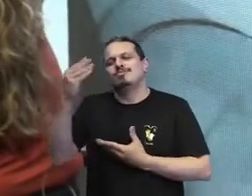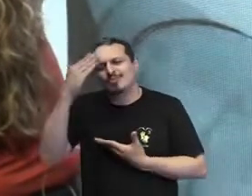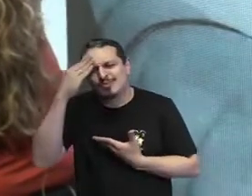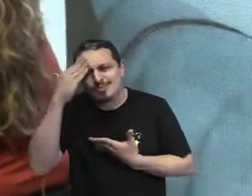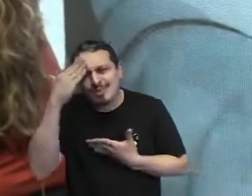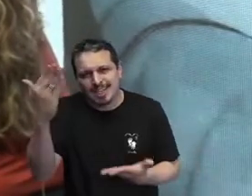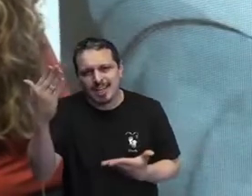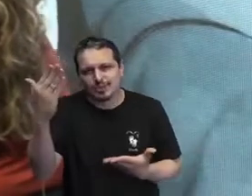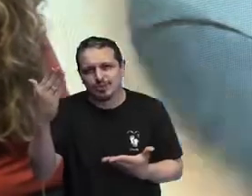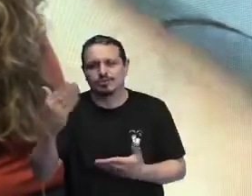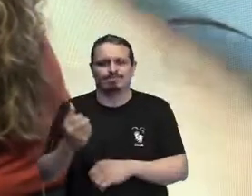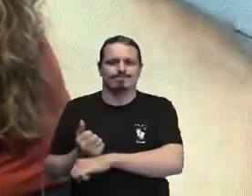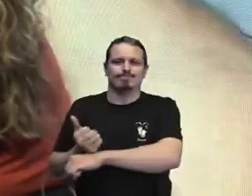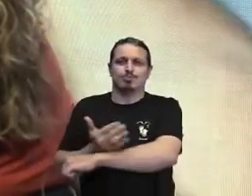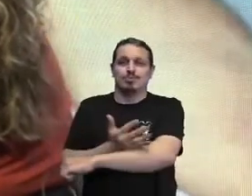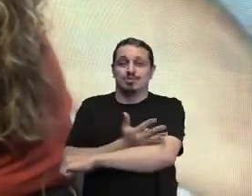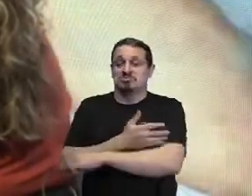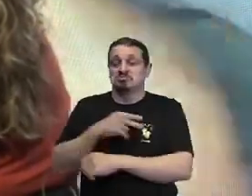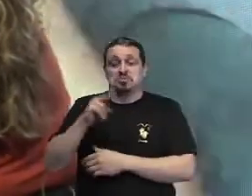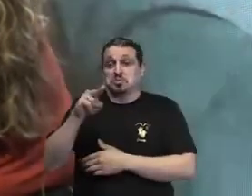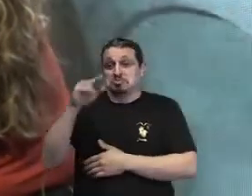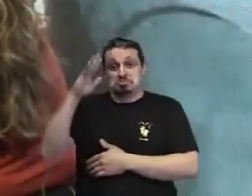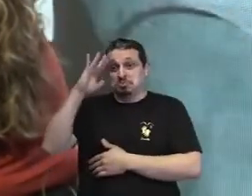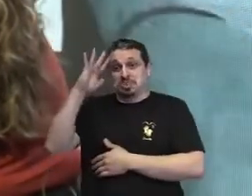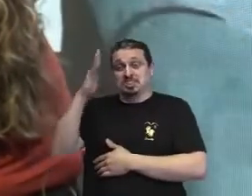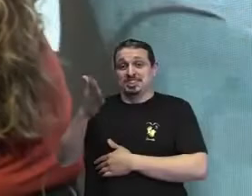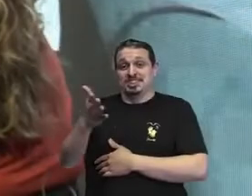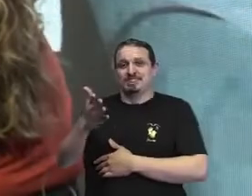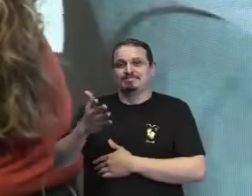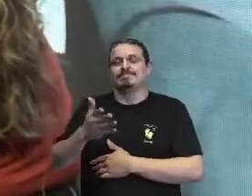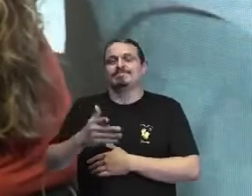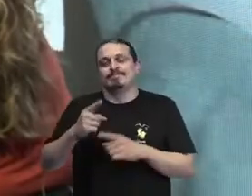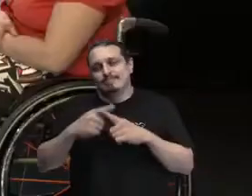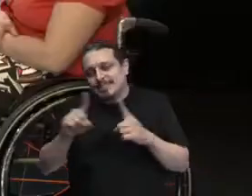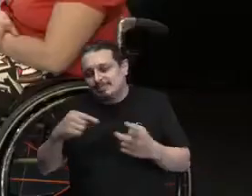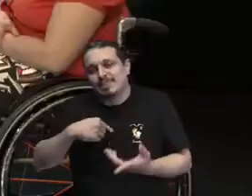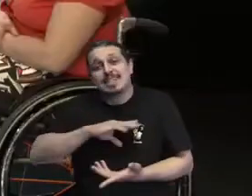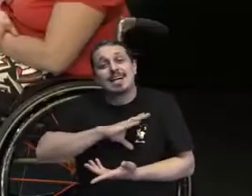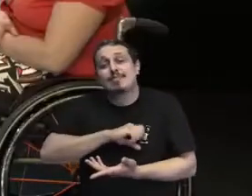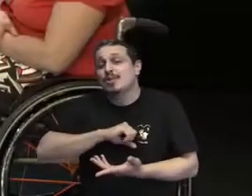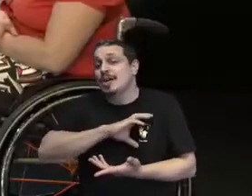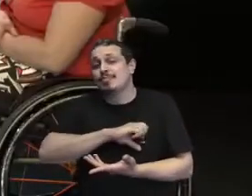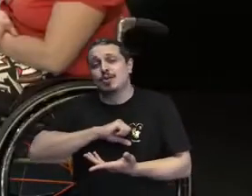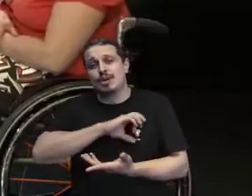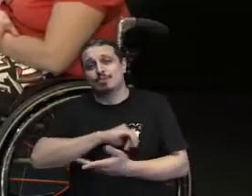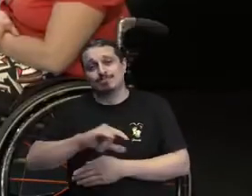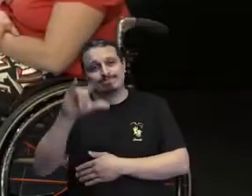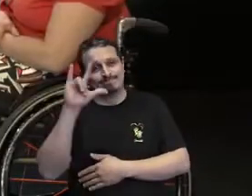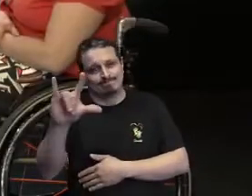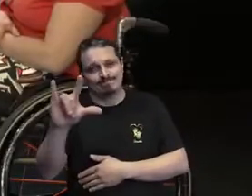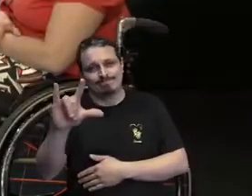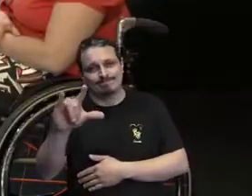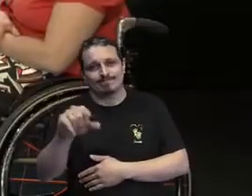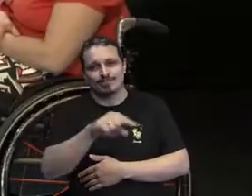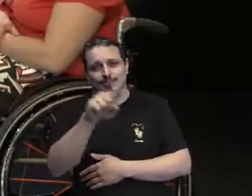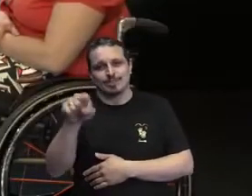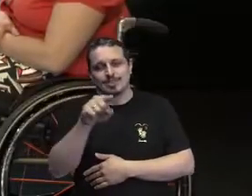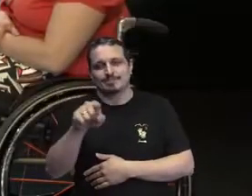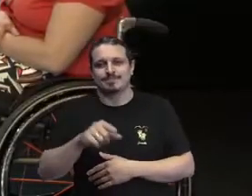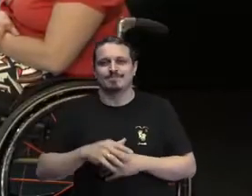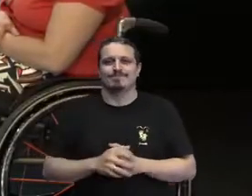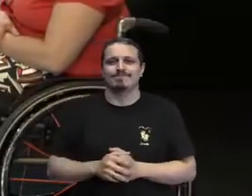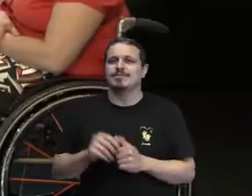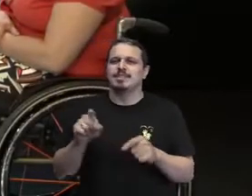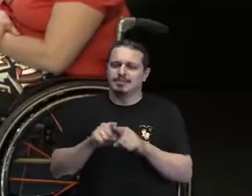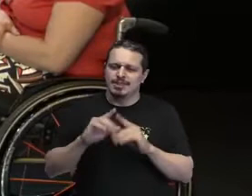esperava, mas eu amei, amei, amei. Eu amo todos eles que falaram aqui,